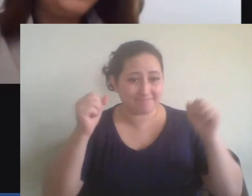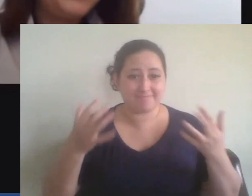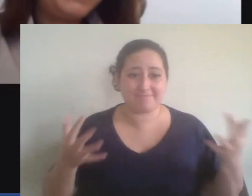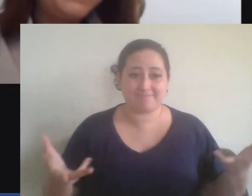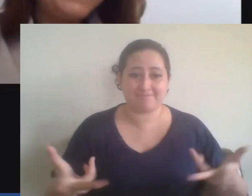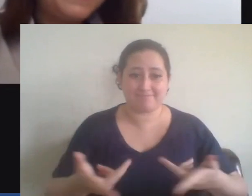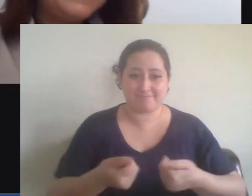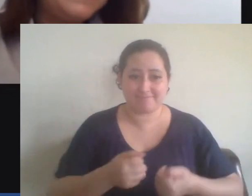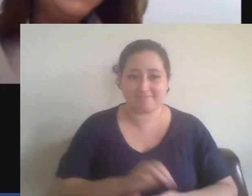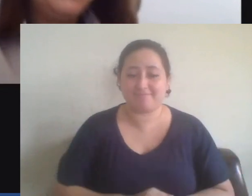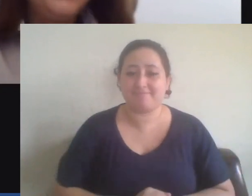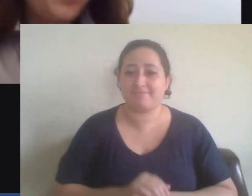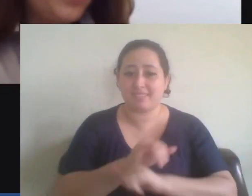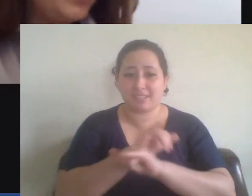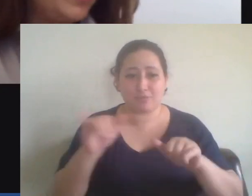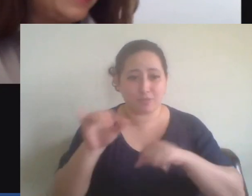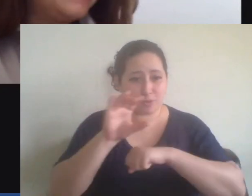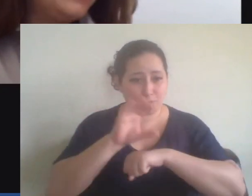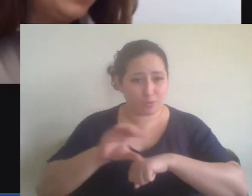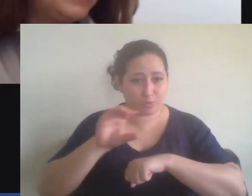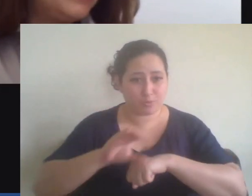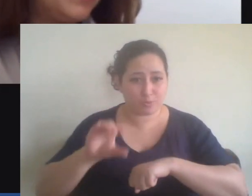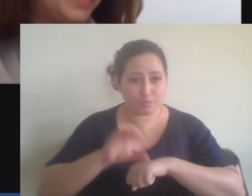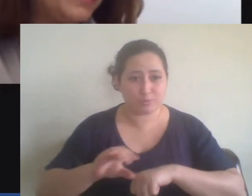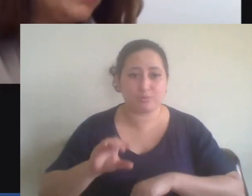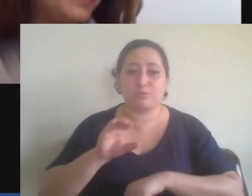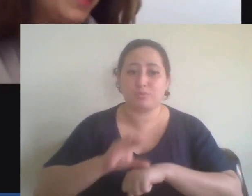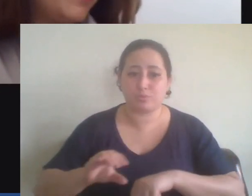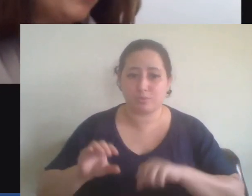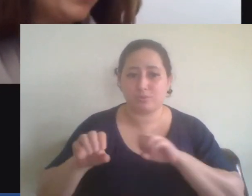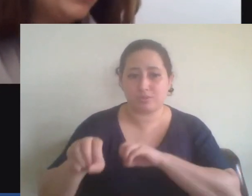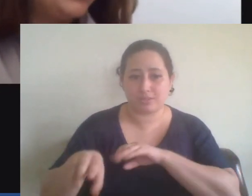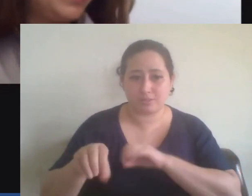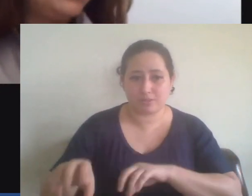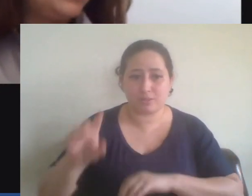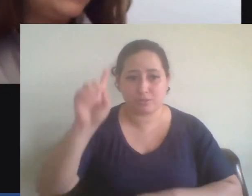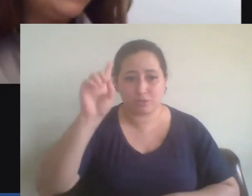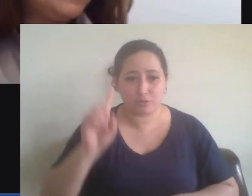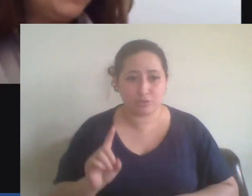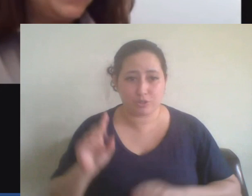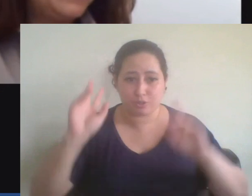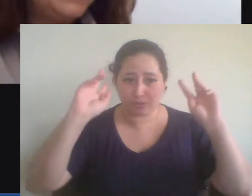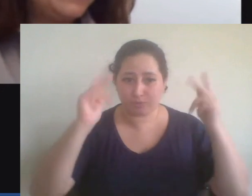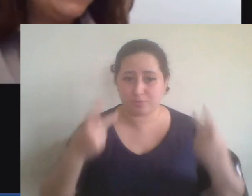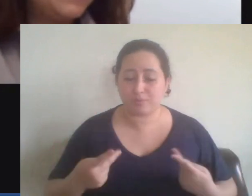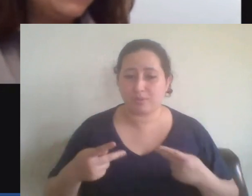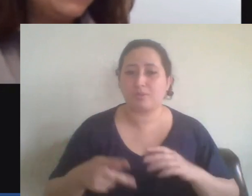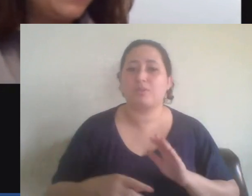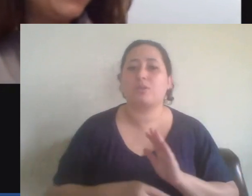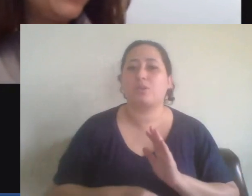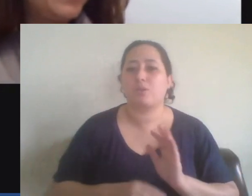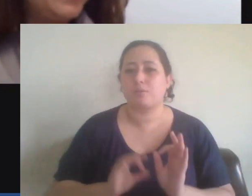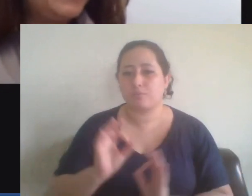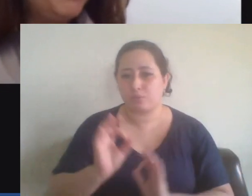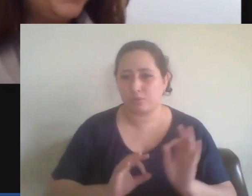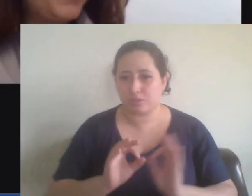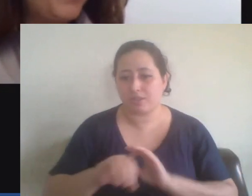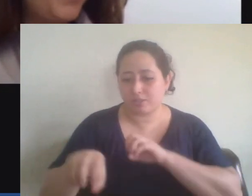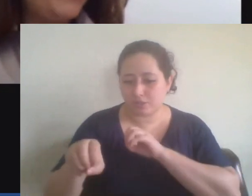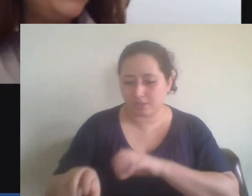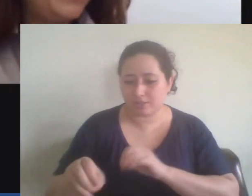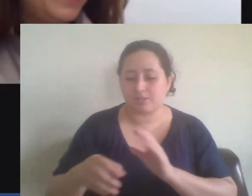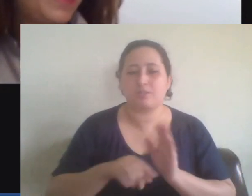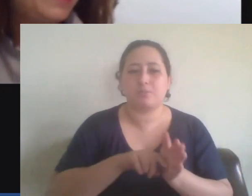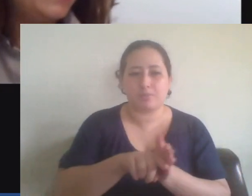do nosso curso para vocês. O curso de Educação e Direitos Humanos é um projeto de ensino, pesquisa e extensão que